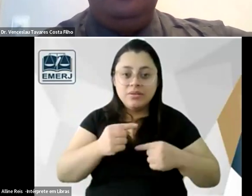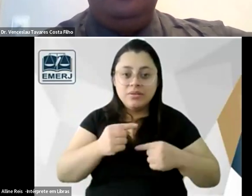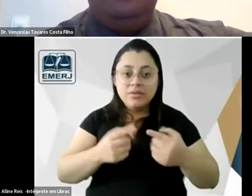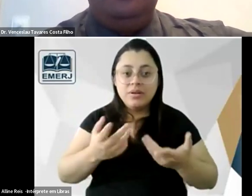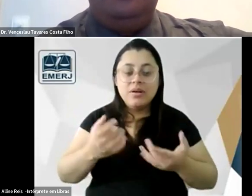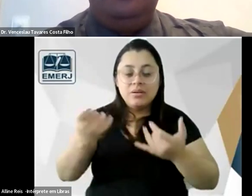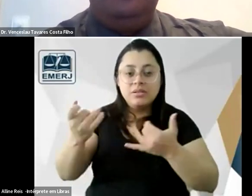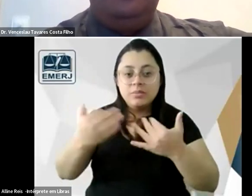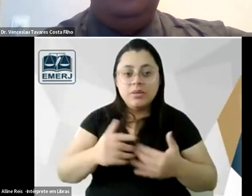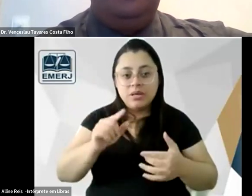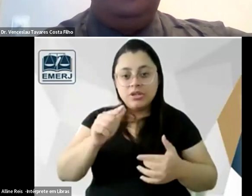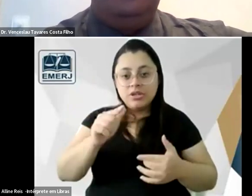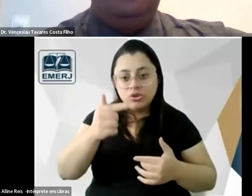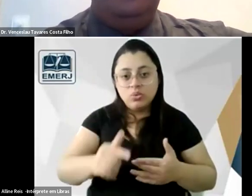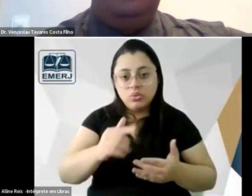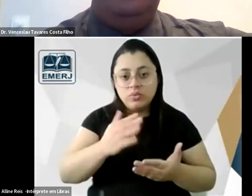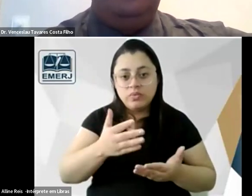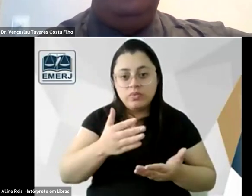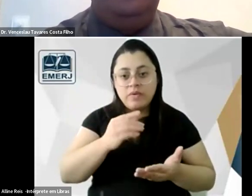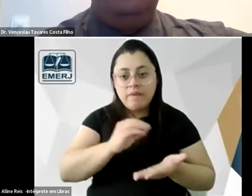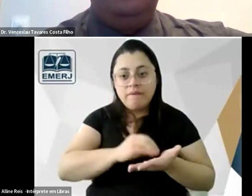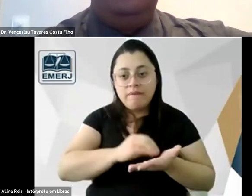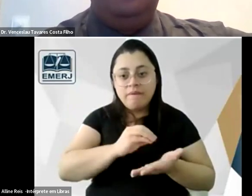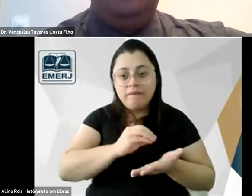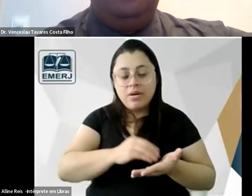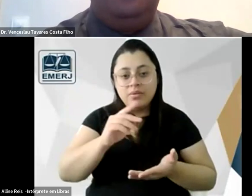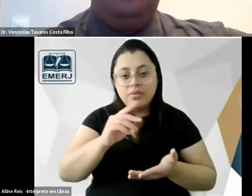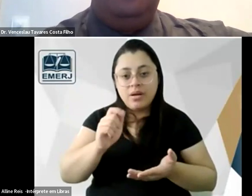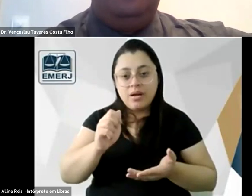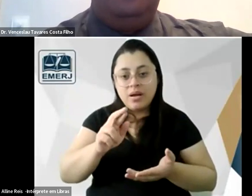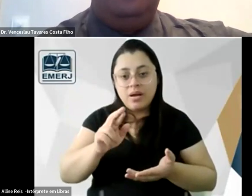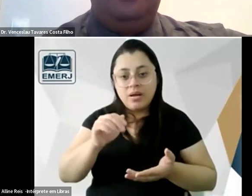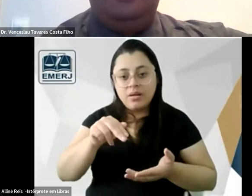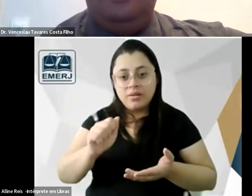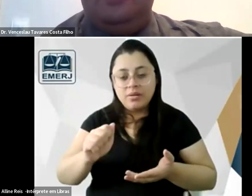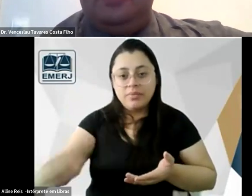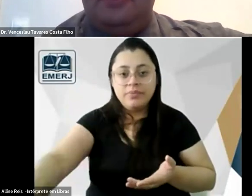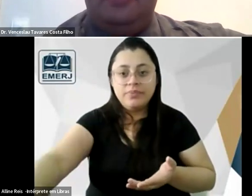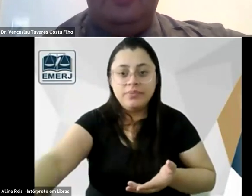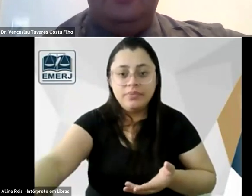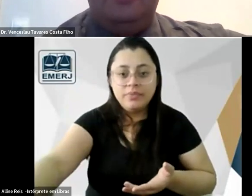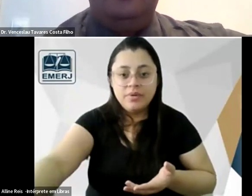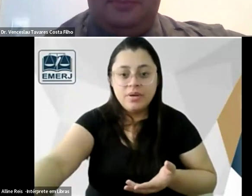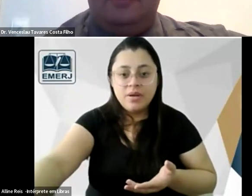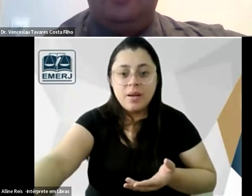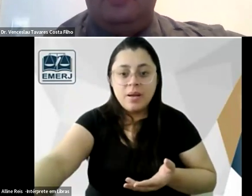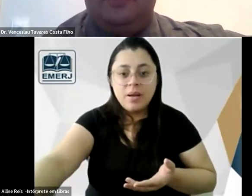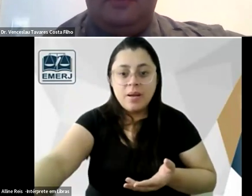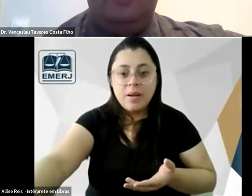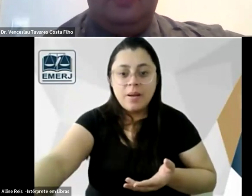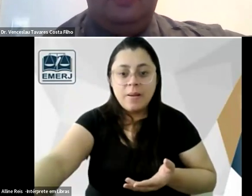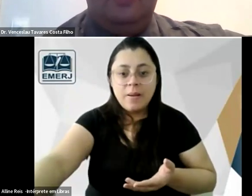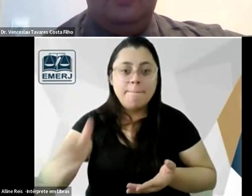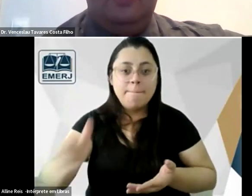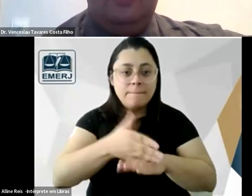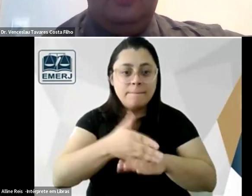ausência que eu falei no início e falo agora no final da professora Karina Fritz que teve de participar de um seminário em Portugal foi para Portugal e